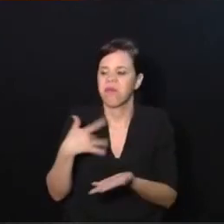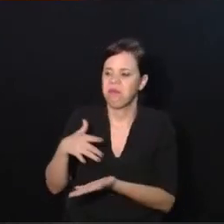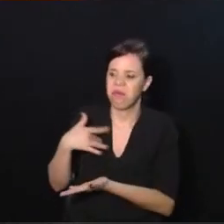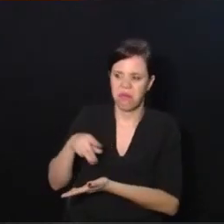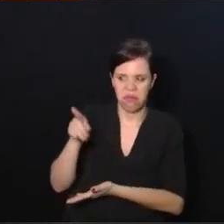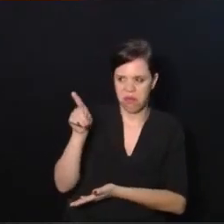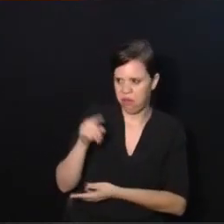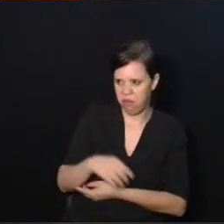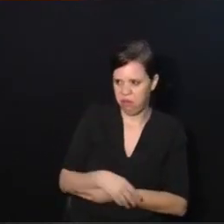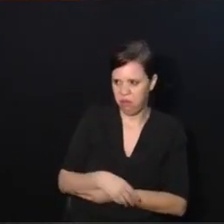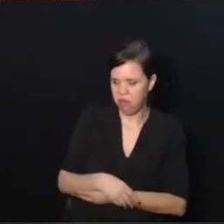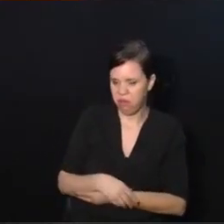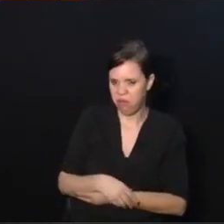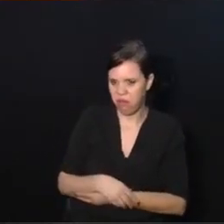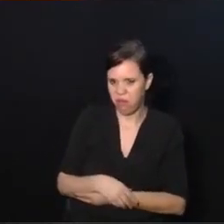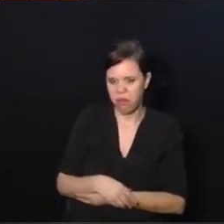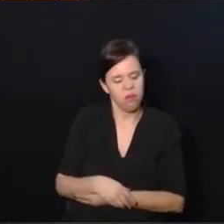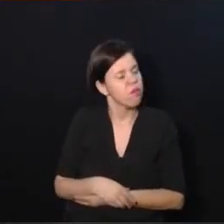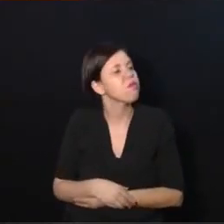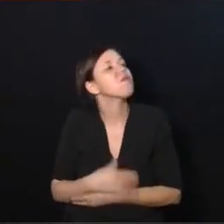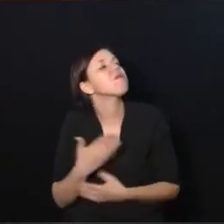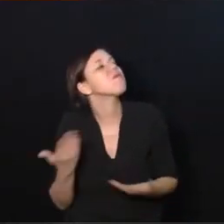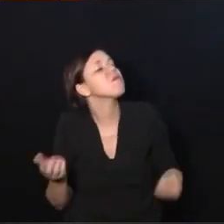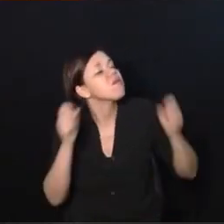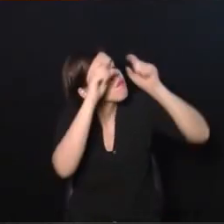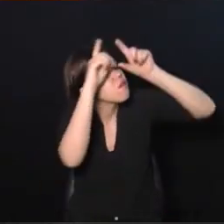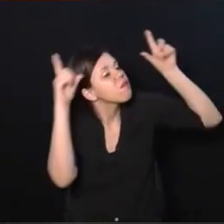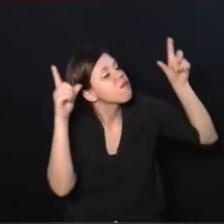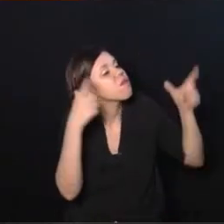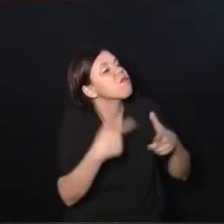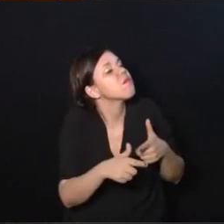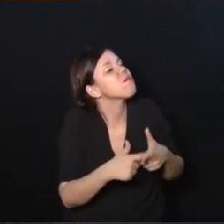coitado, aí você olha e fala assim, qual é a sua plaquinha?